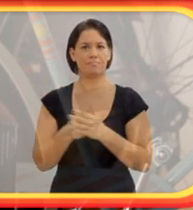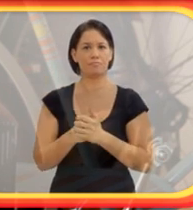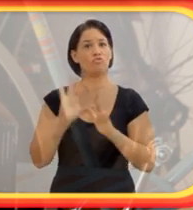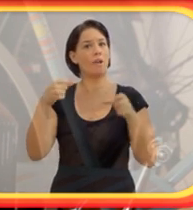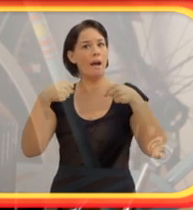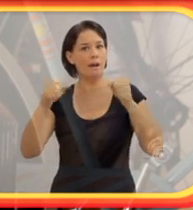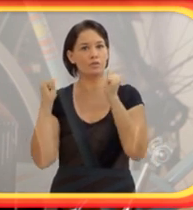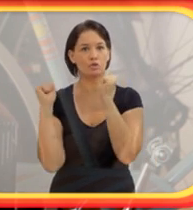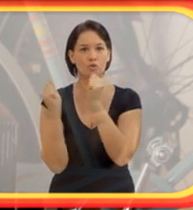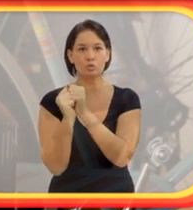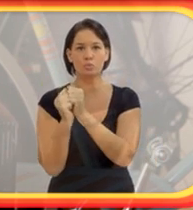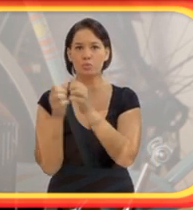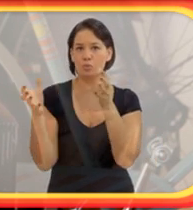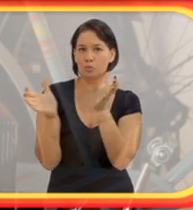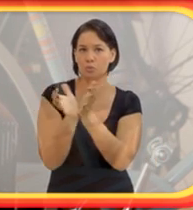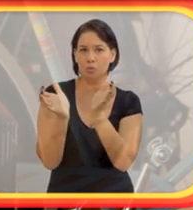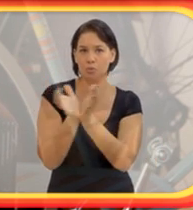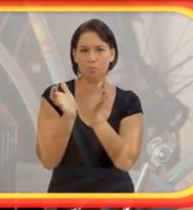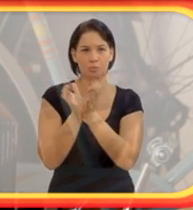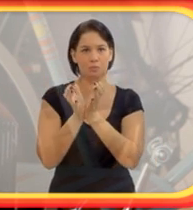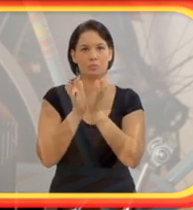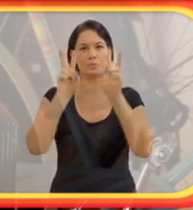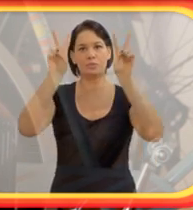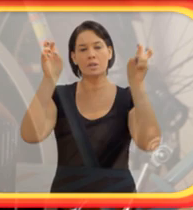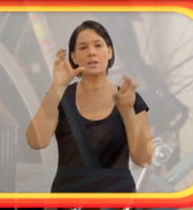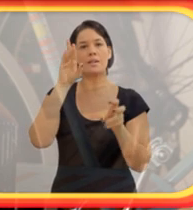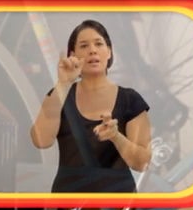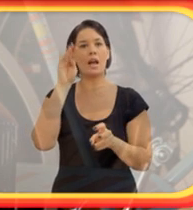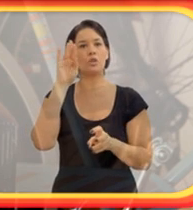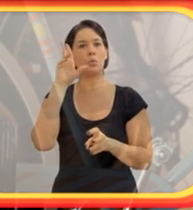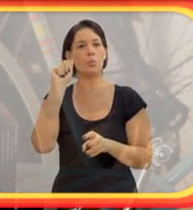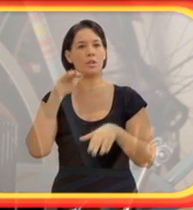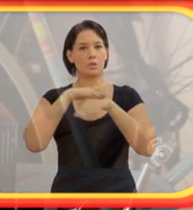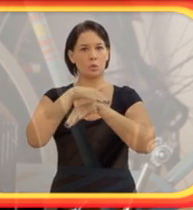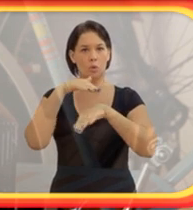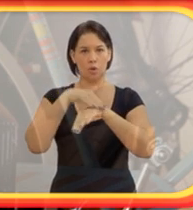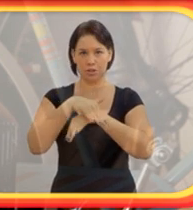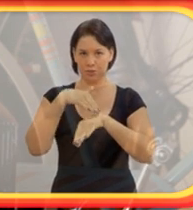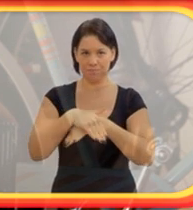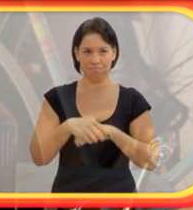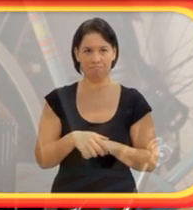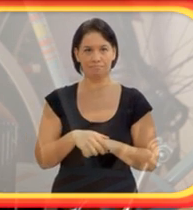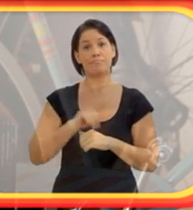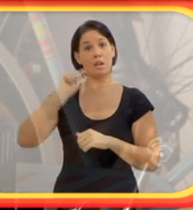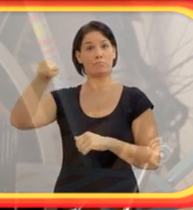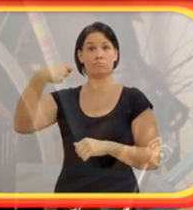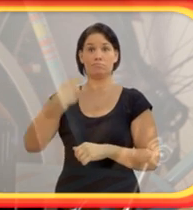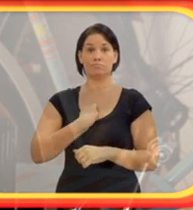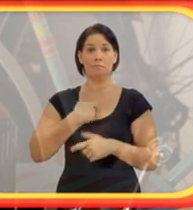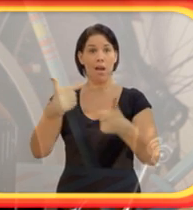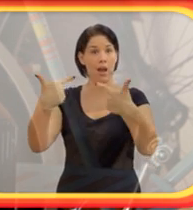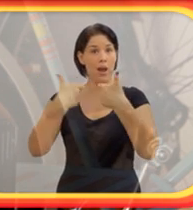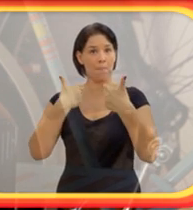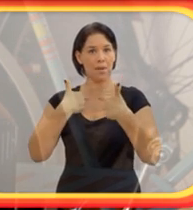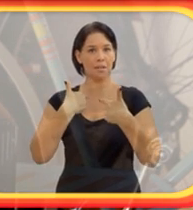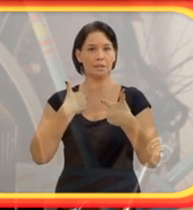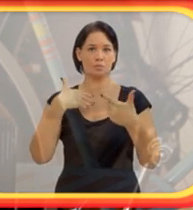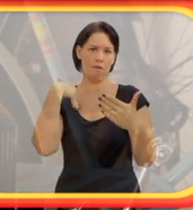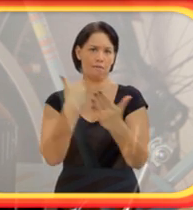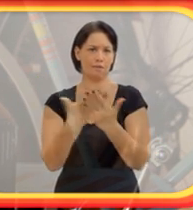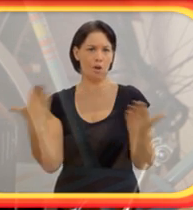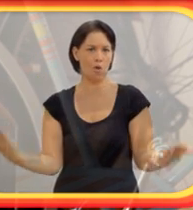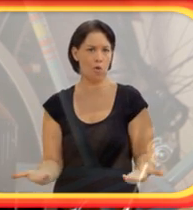apelido, que eu carrego até hoje e sou conhecido na minha cidade, nas minhas palestras e adotei esse nome como,